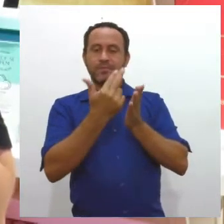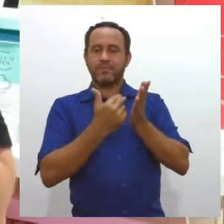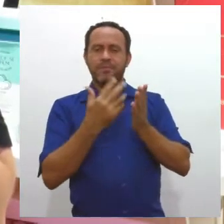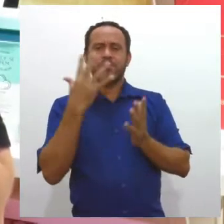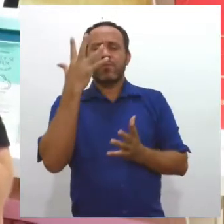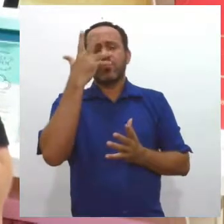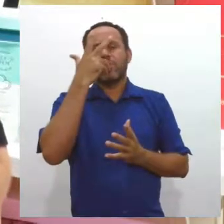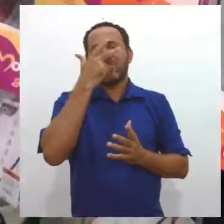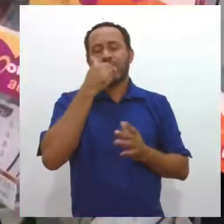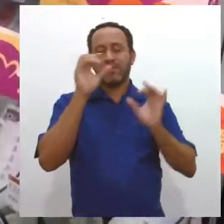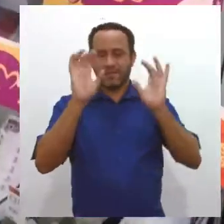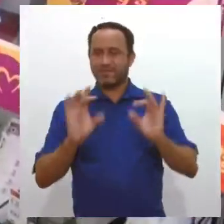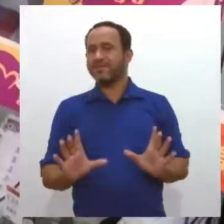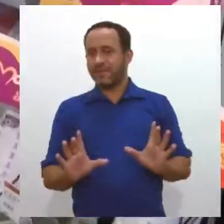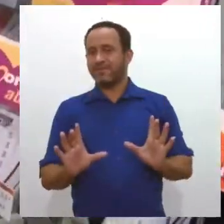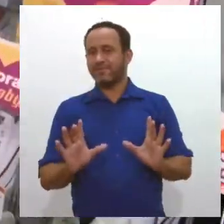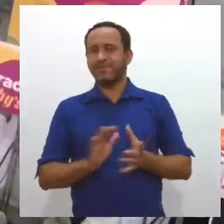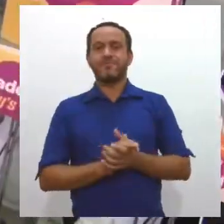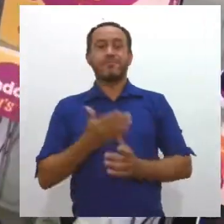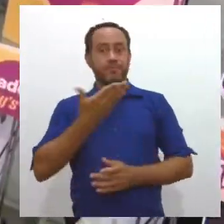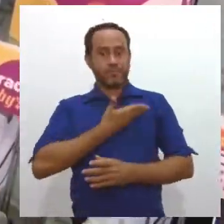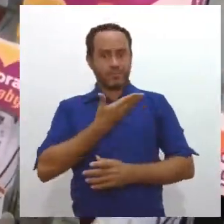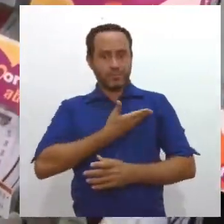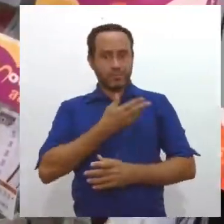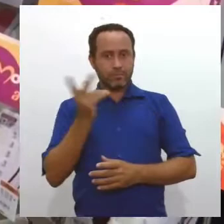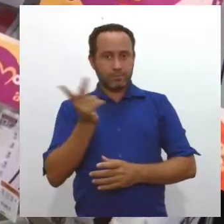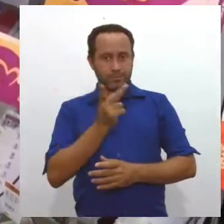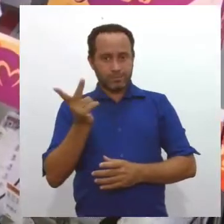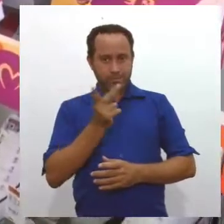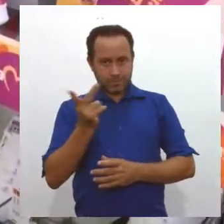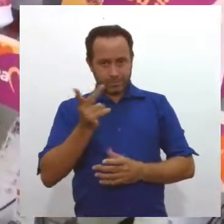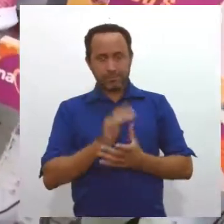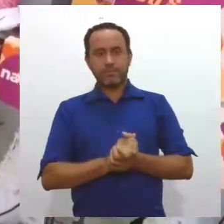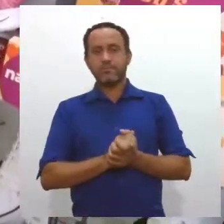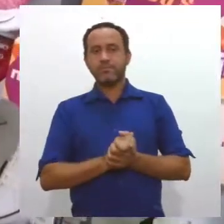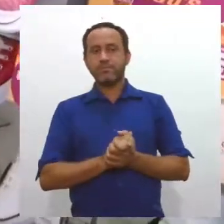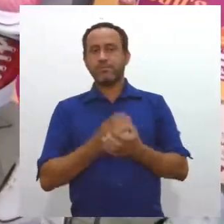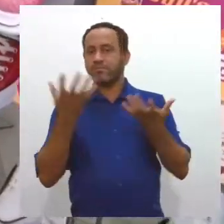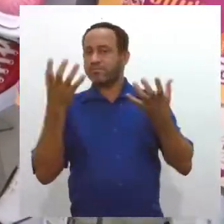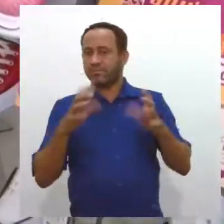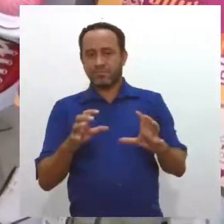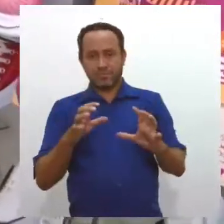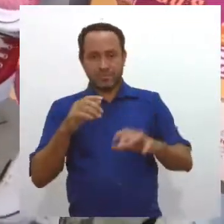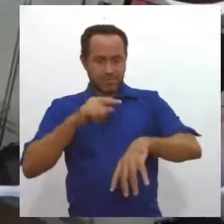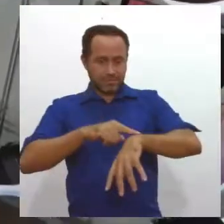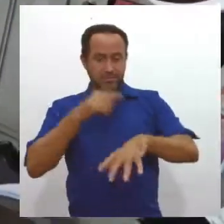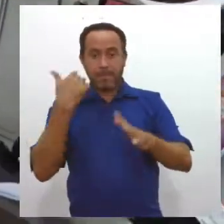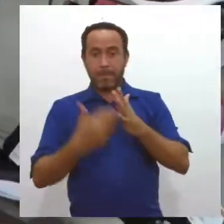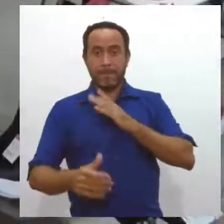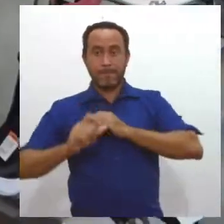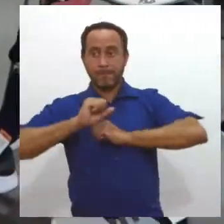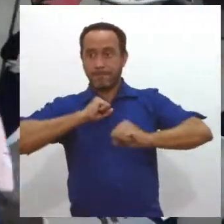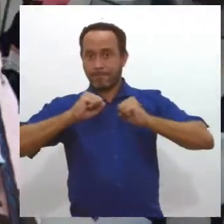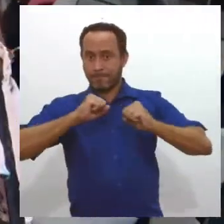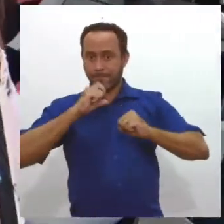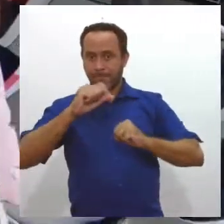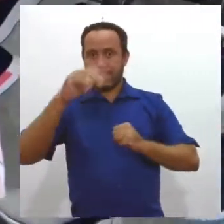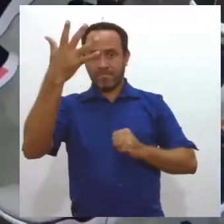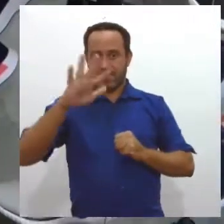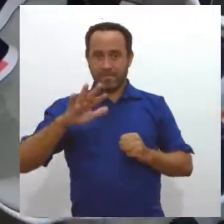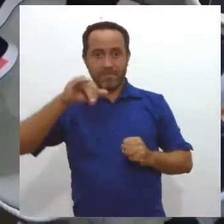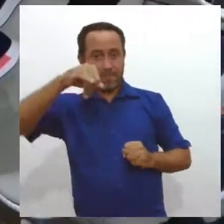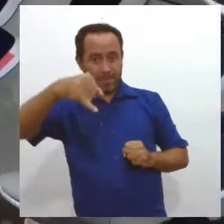ainda mais especial. As amigas, Érica e Sara, não quiseram perder tempo e nem as ofertas.